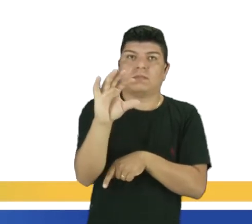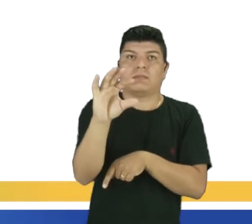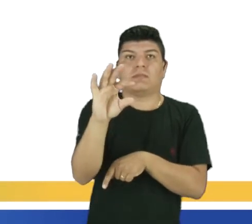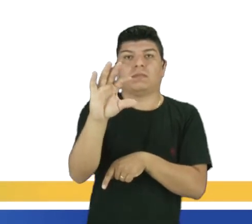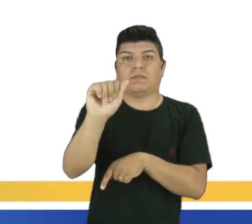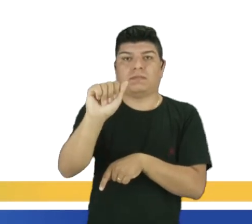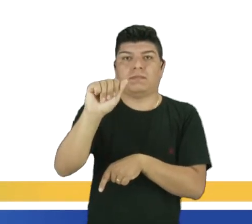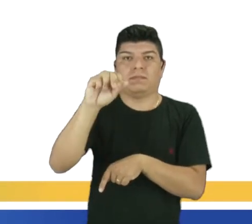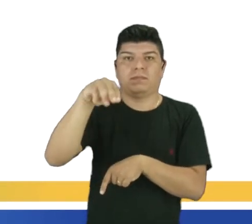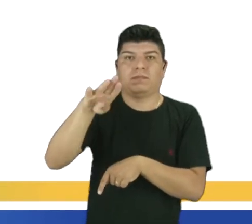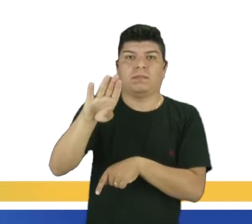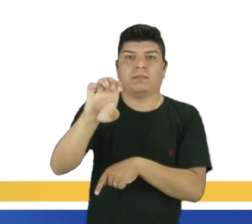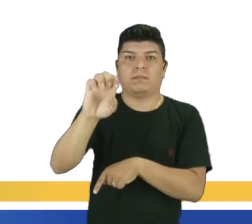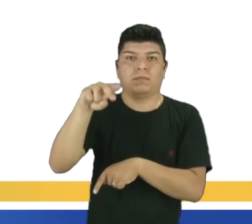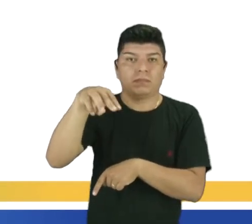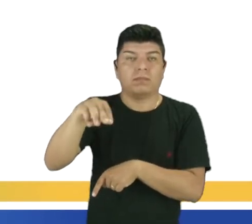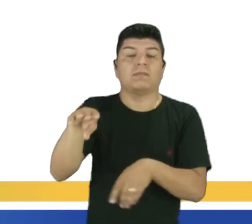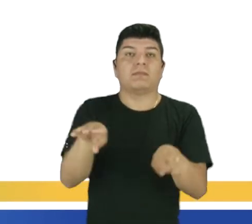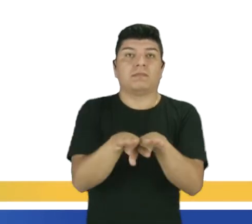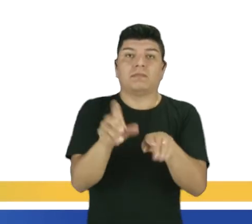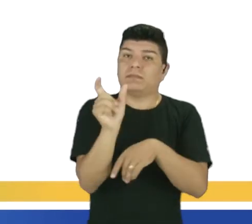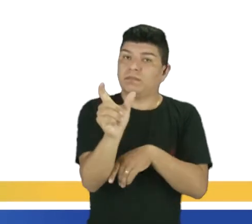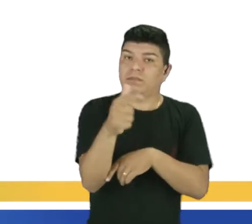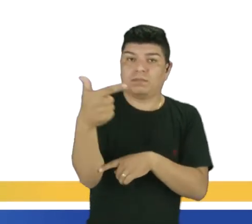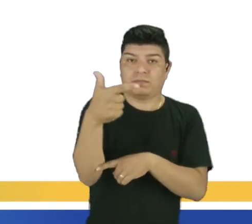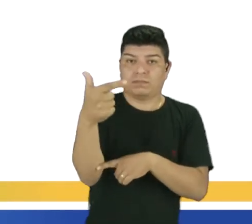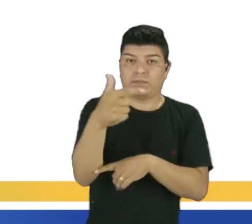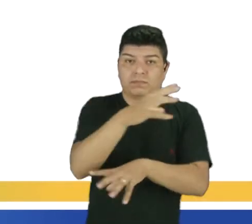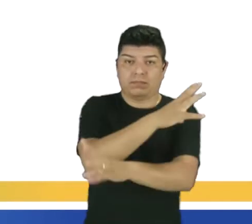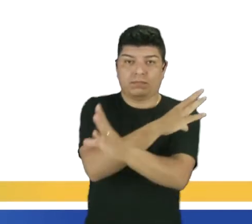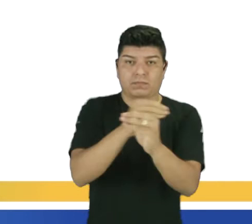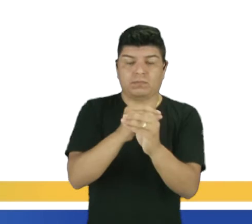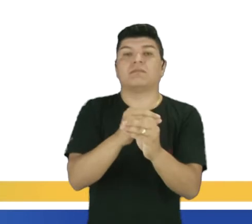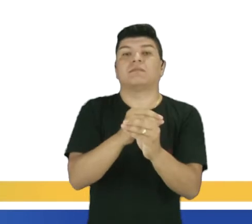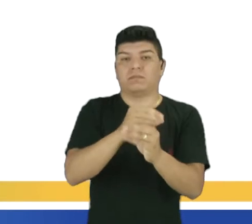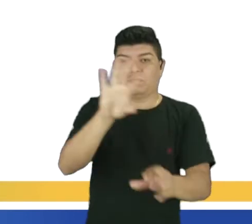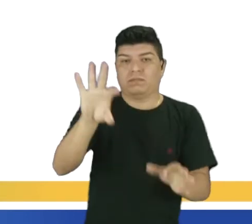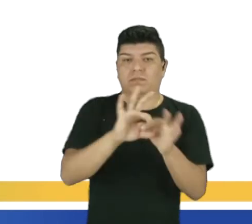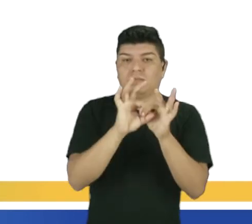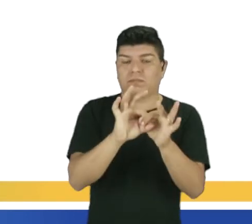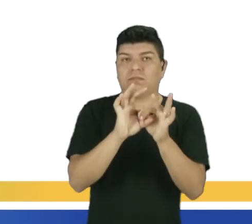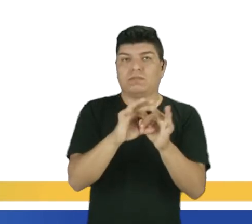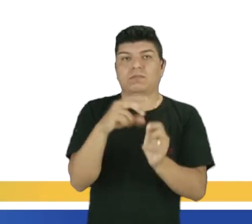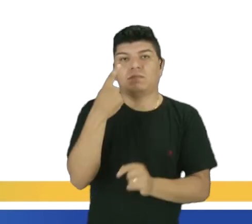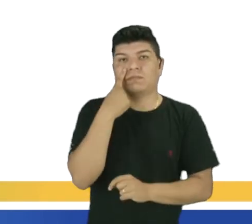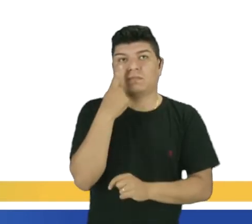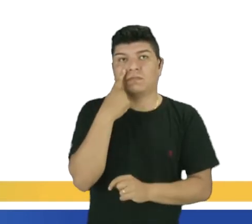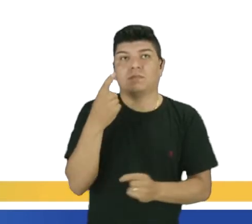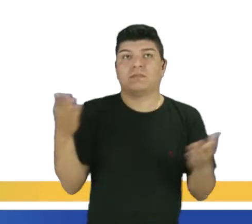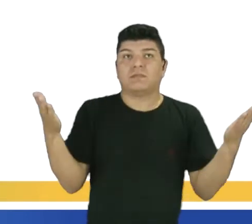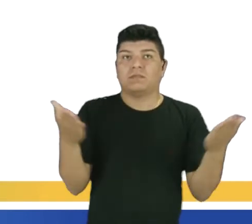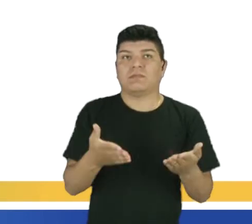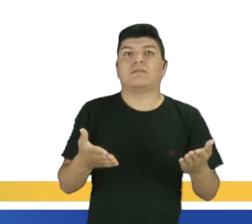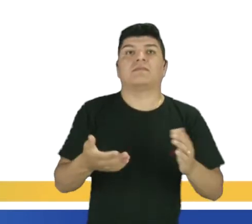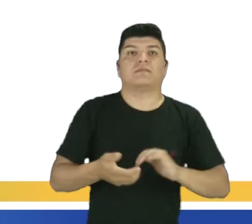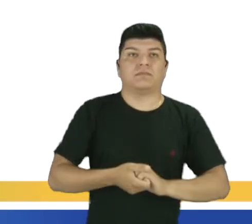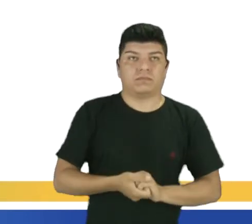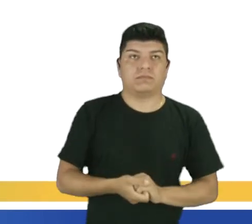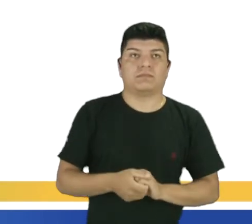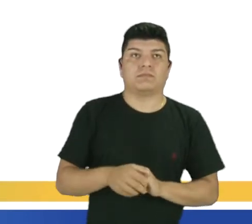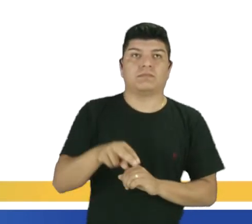mas também o but also. Então, essa é a nossa segunda conjunção correlativa que nós estamos vendo. As conjunções correlativas.